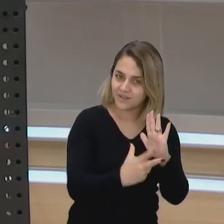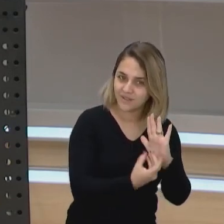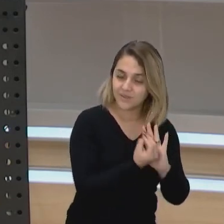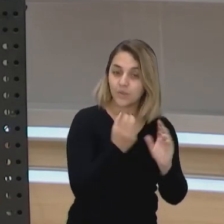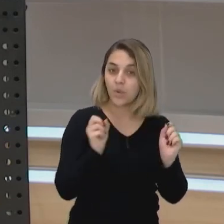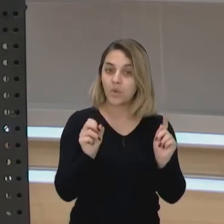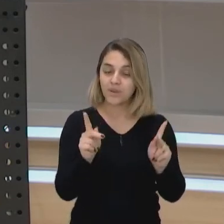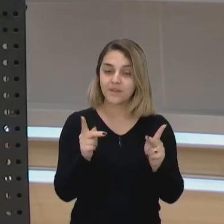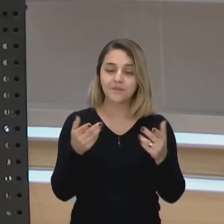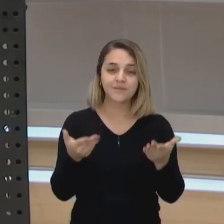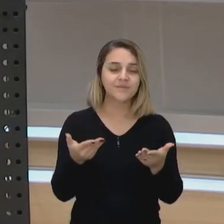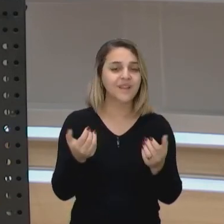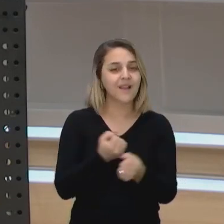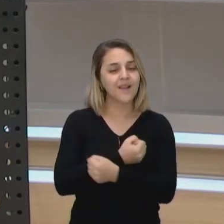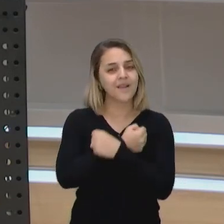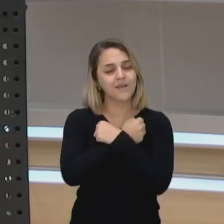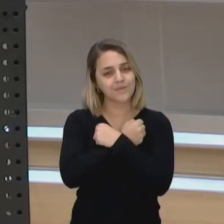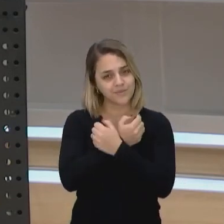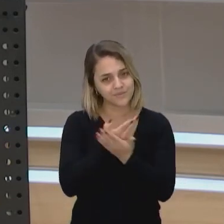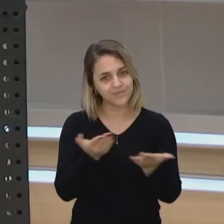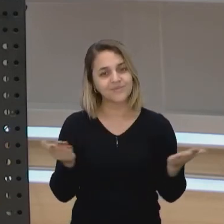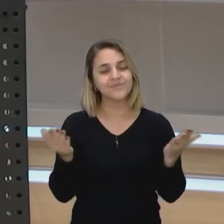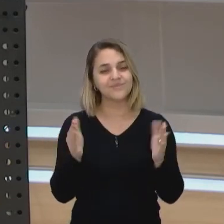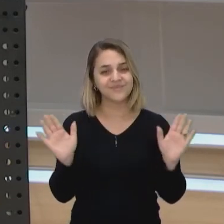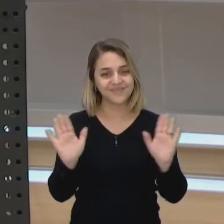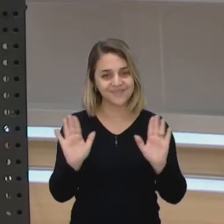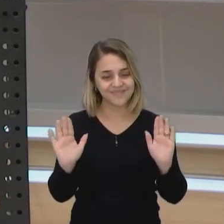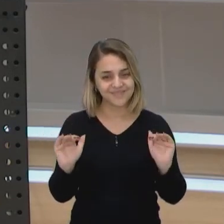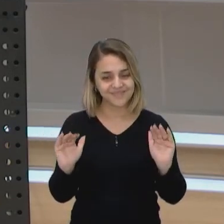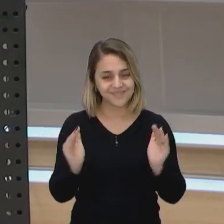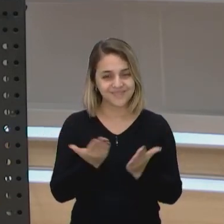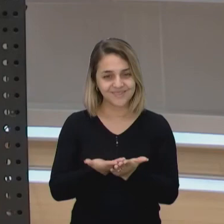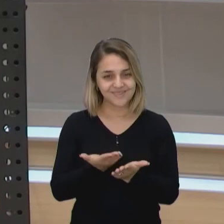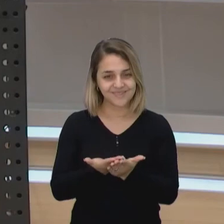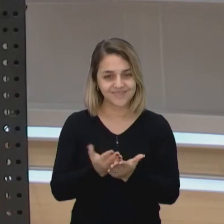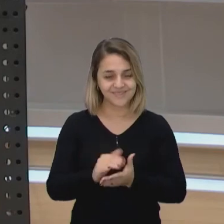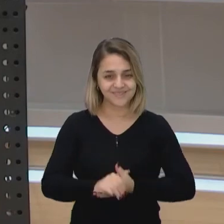então um abraço para vocês até a próxima aula